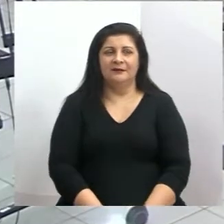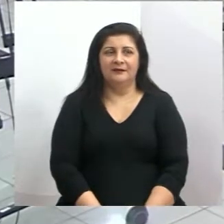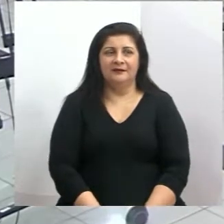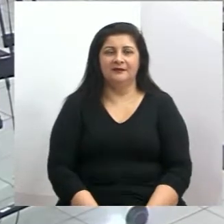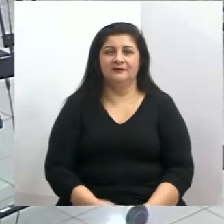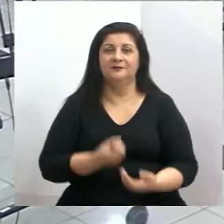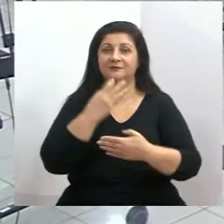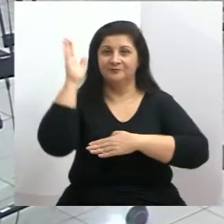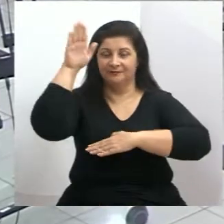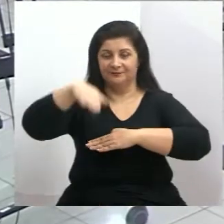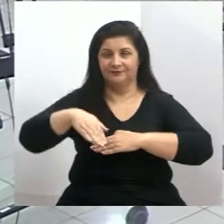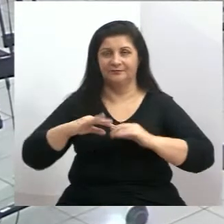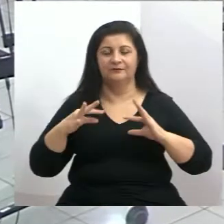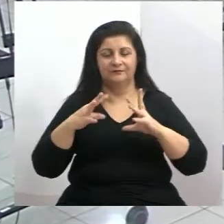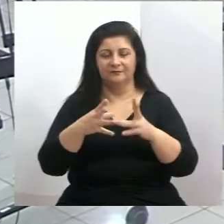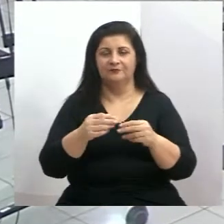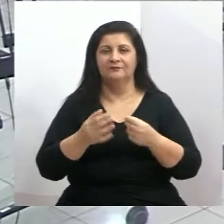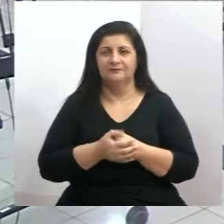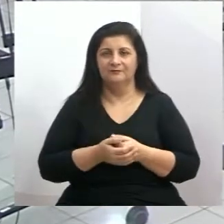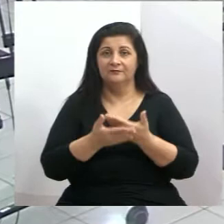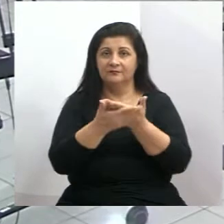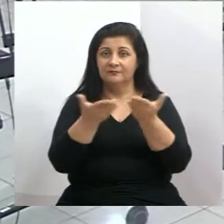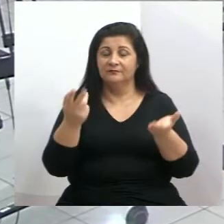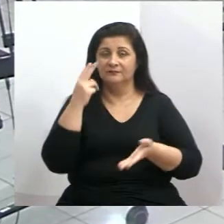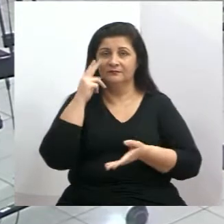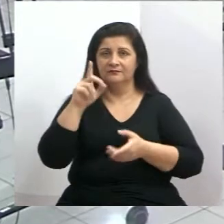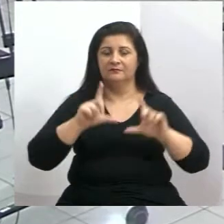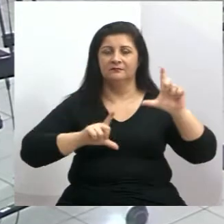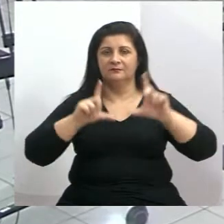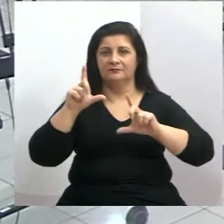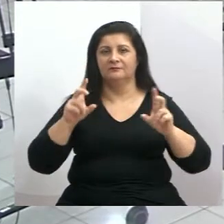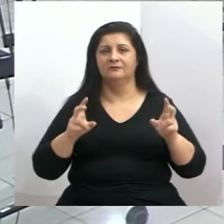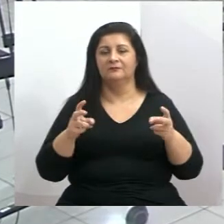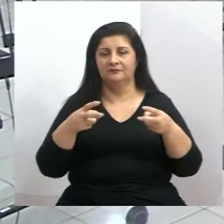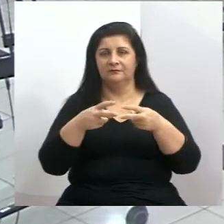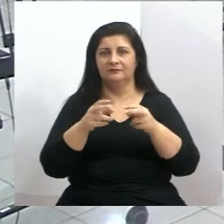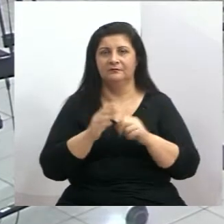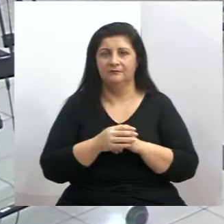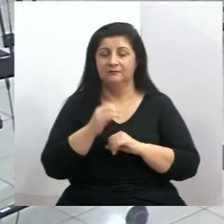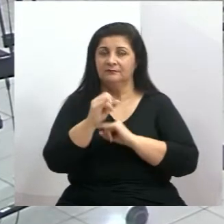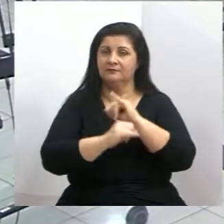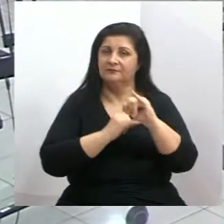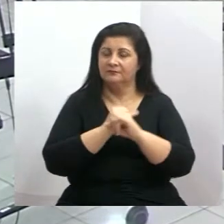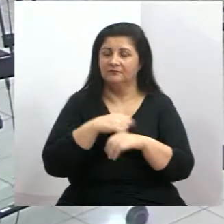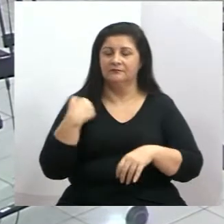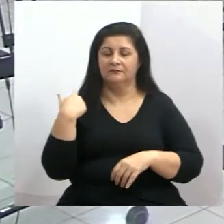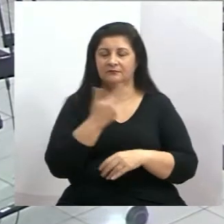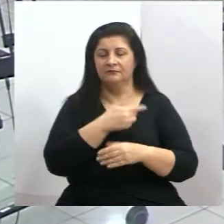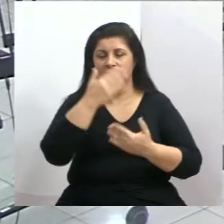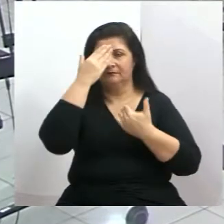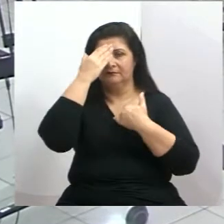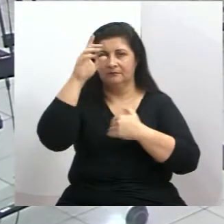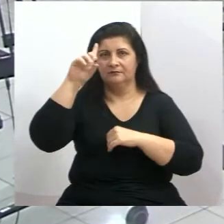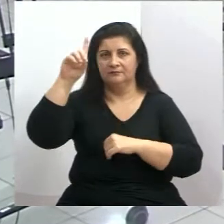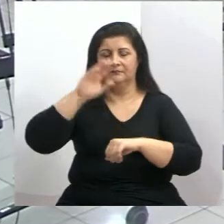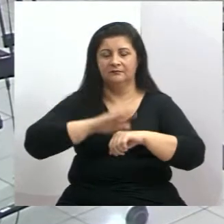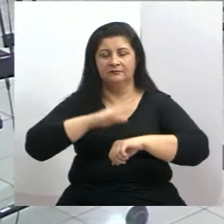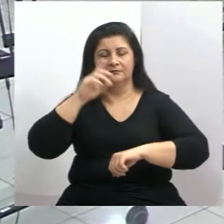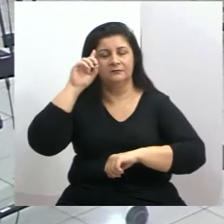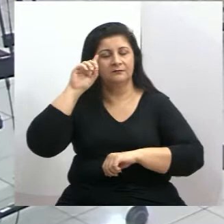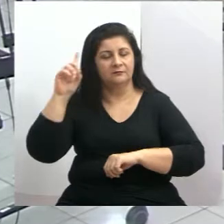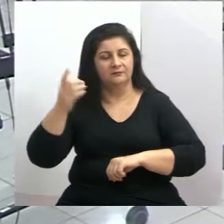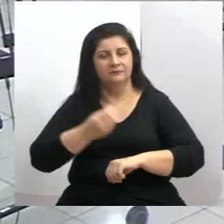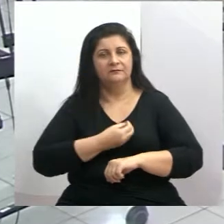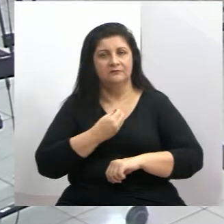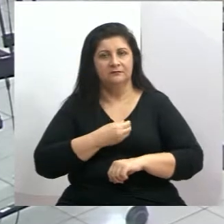Boa tarde a todos, aquele que nos assiste pela TV Câmara, os internautas, a gente agradece a Deus por mais um dia de estarmos